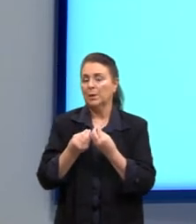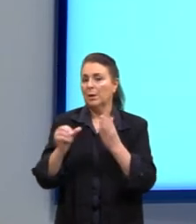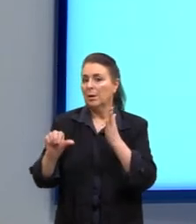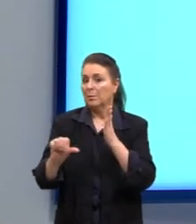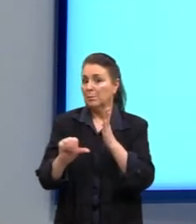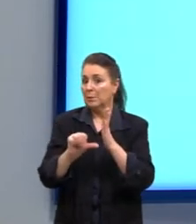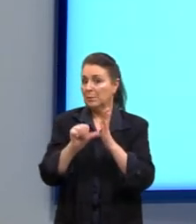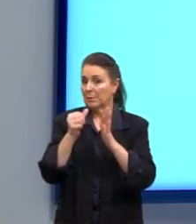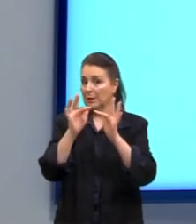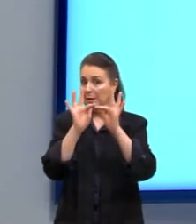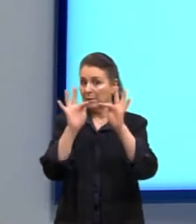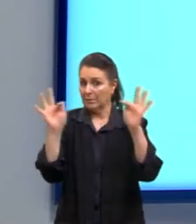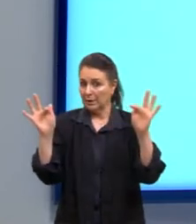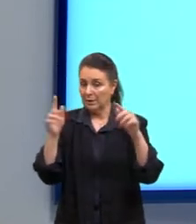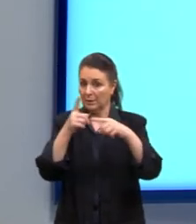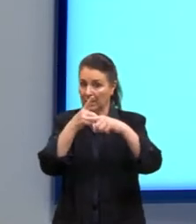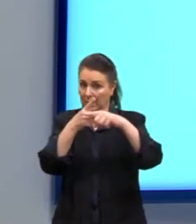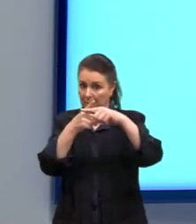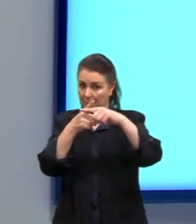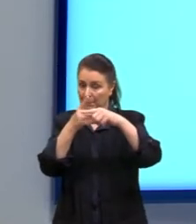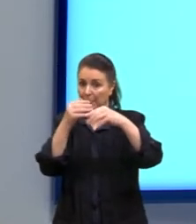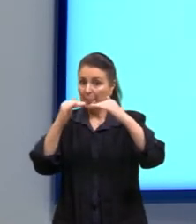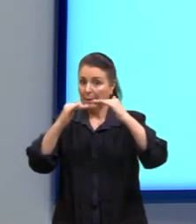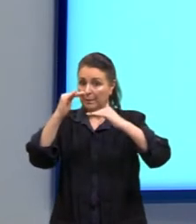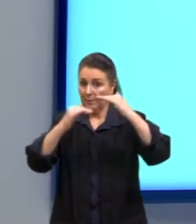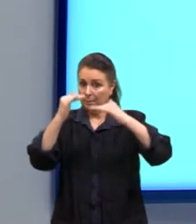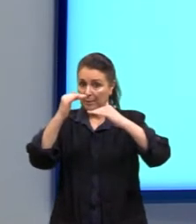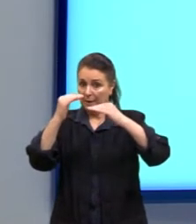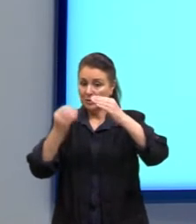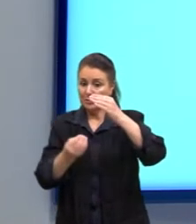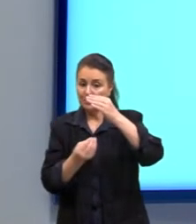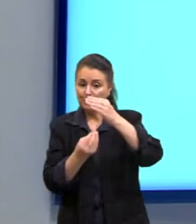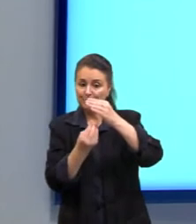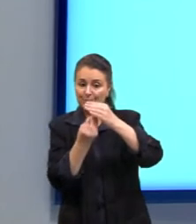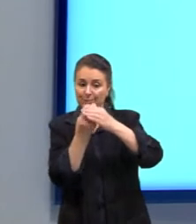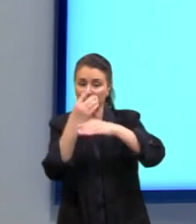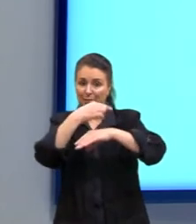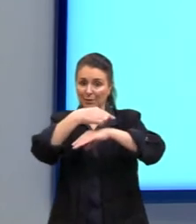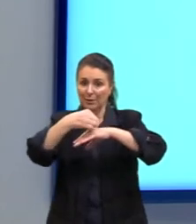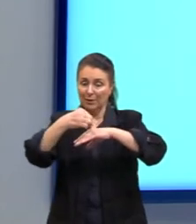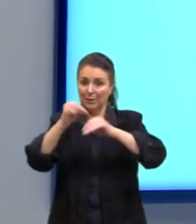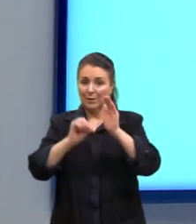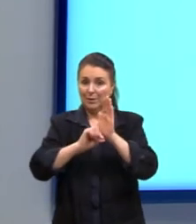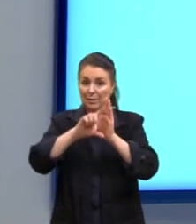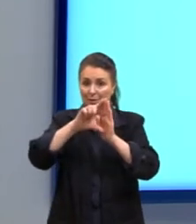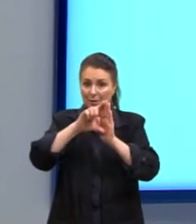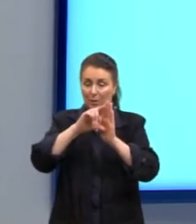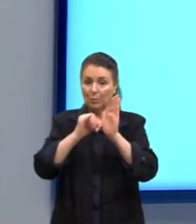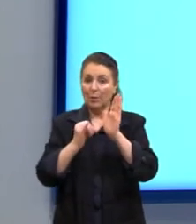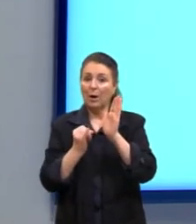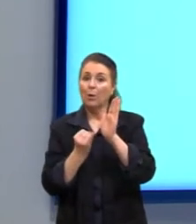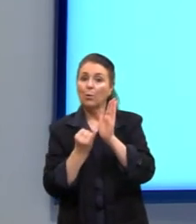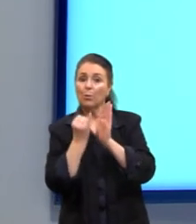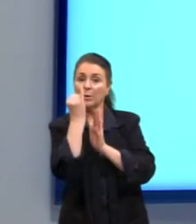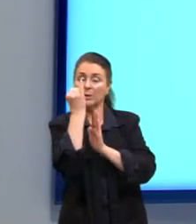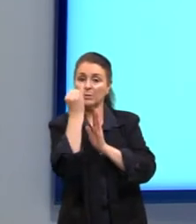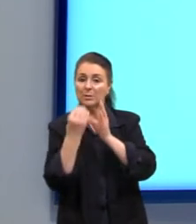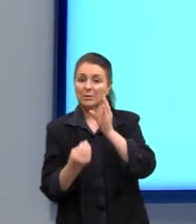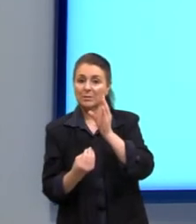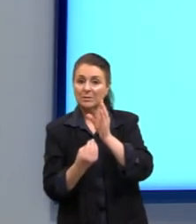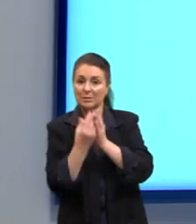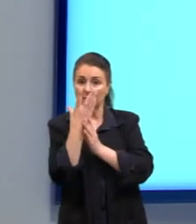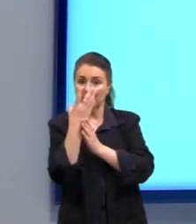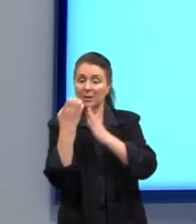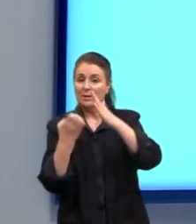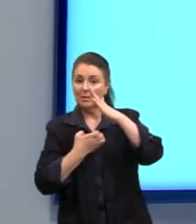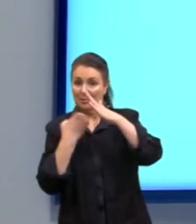frase, que a média de germinação das nossas sementes é superior ao índice de germinação anunciado pela